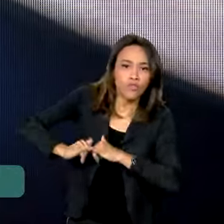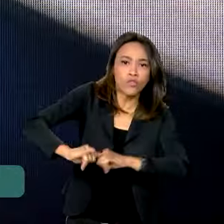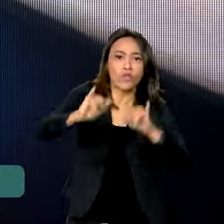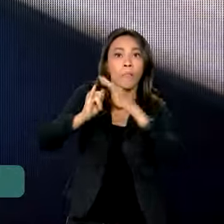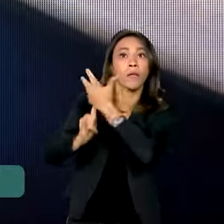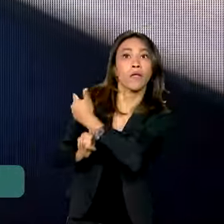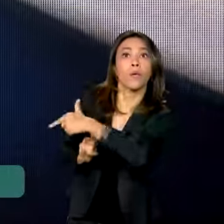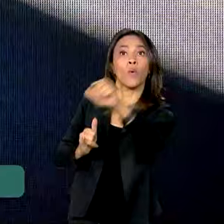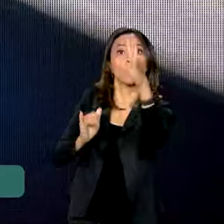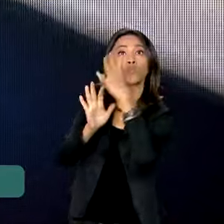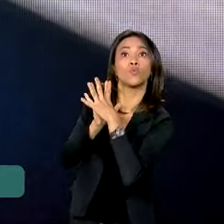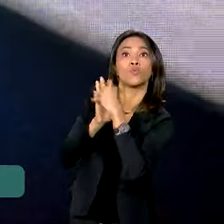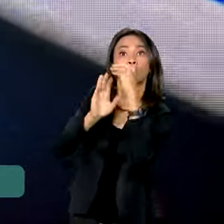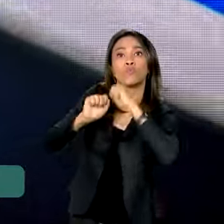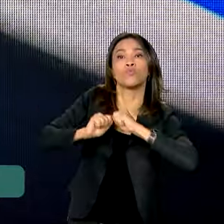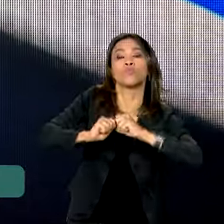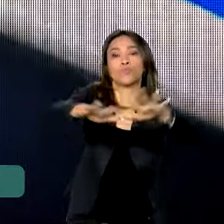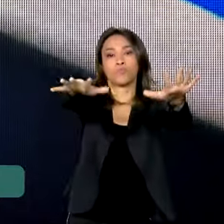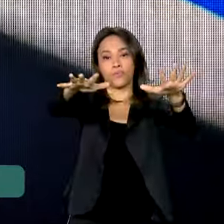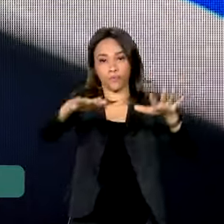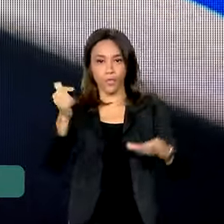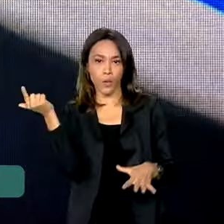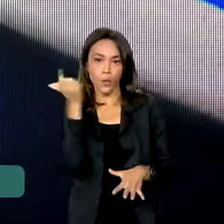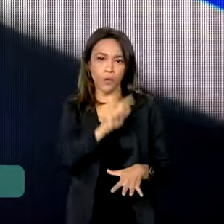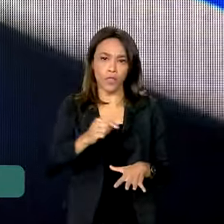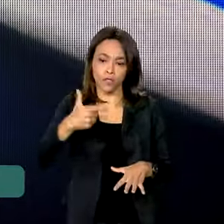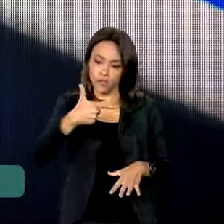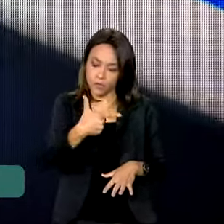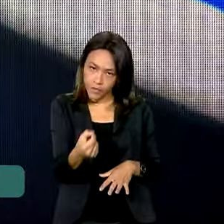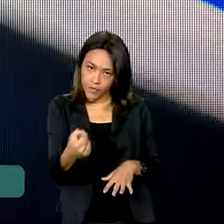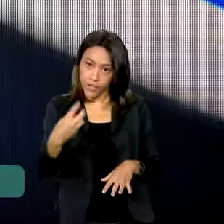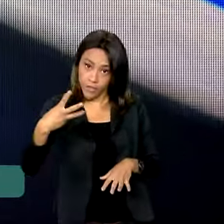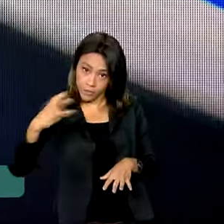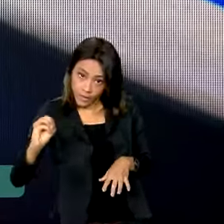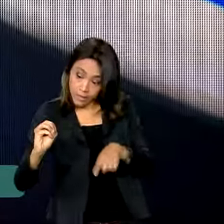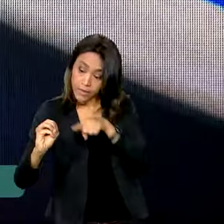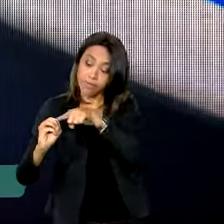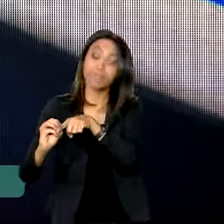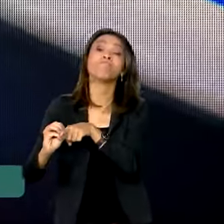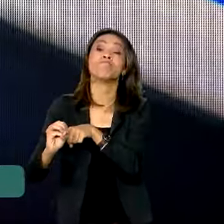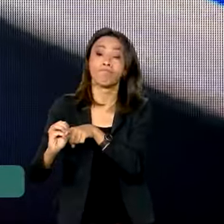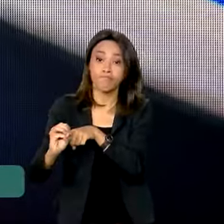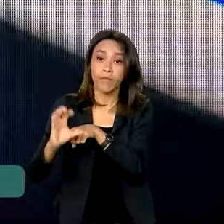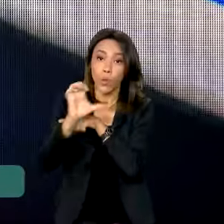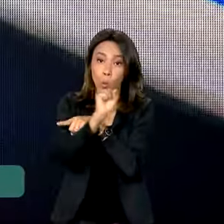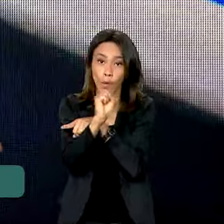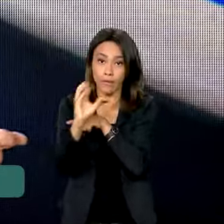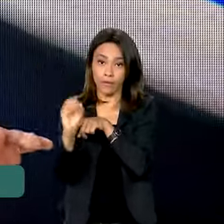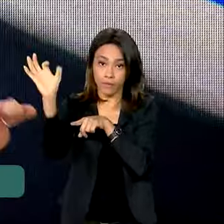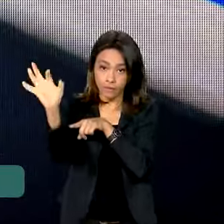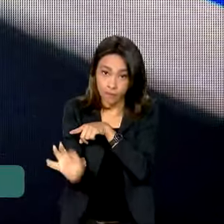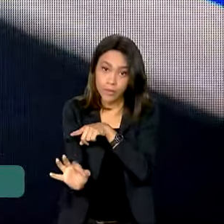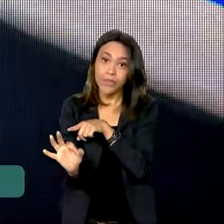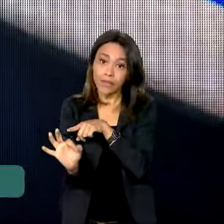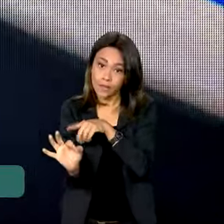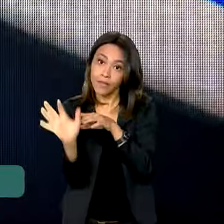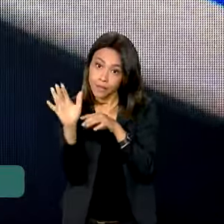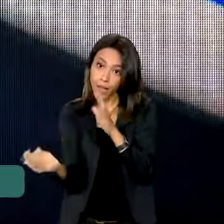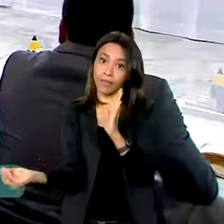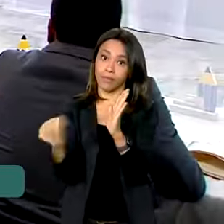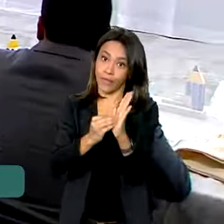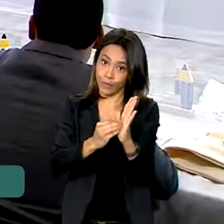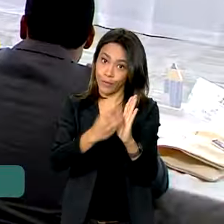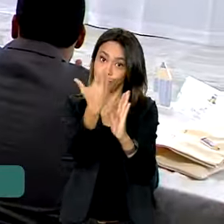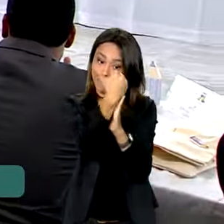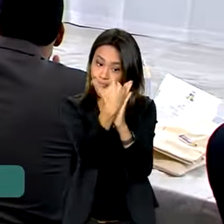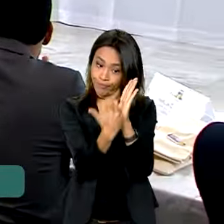seguir aqueles passos e a gente chegar em 2030 com 80% que está prometido no programa.